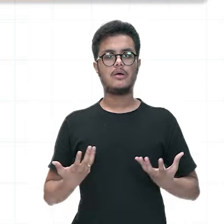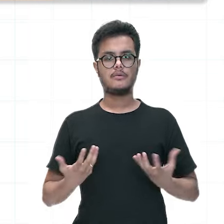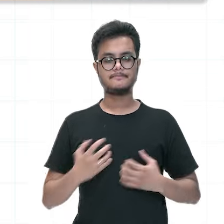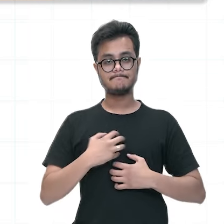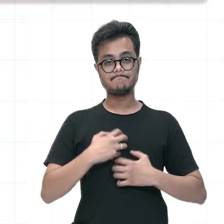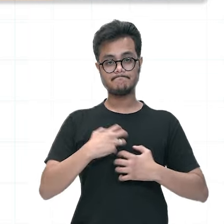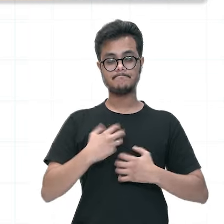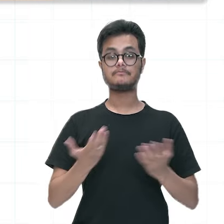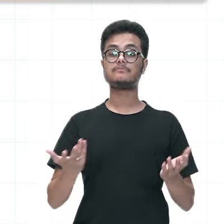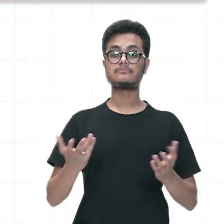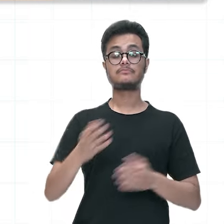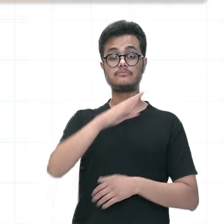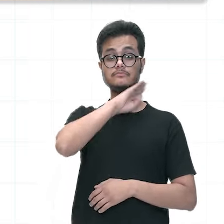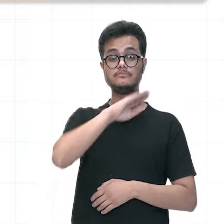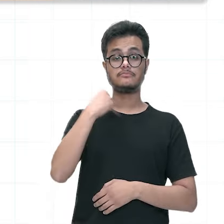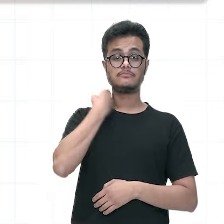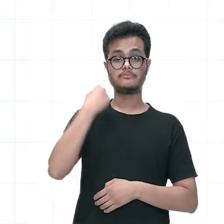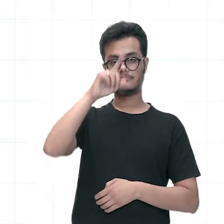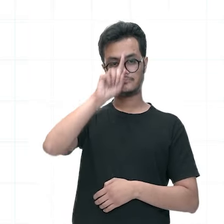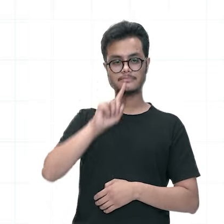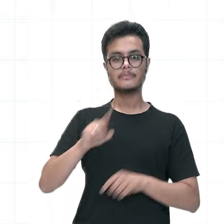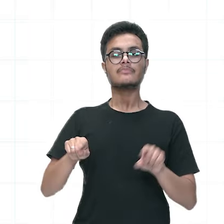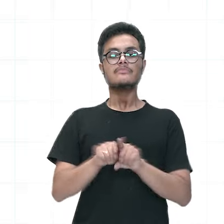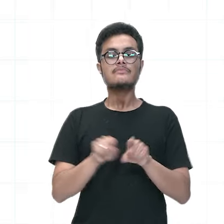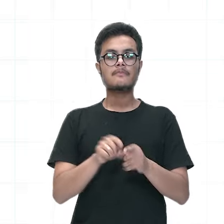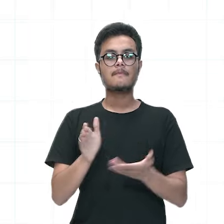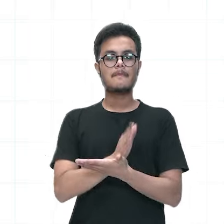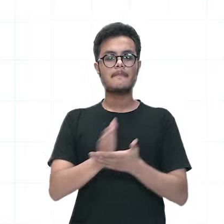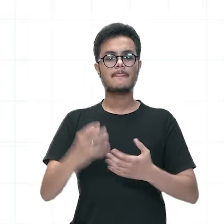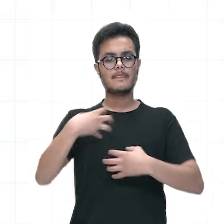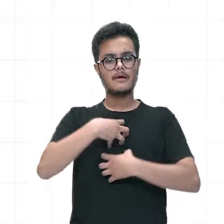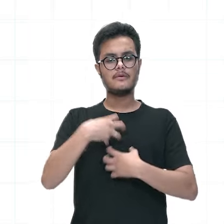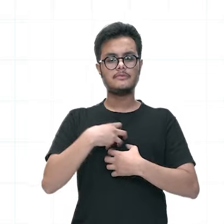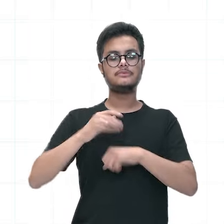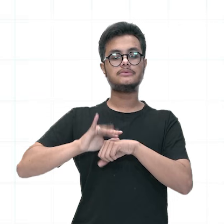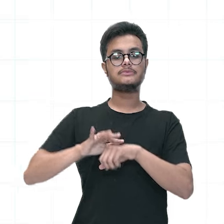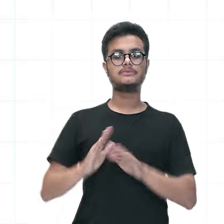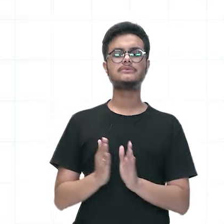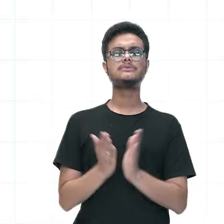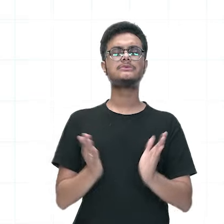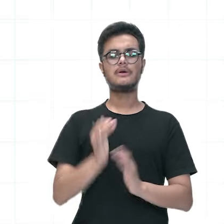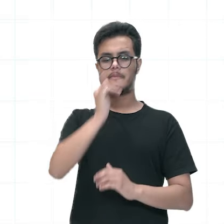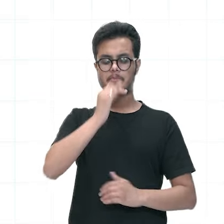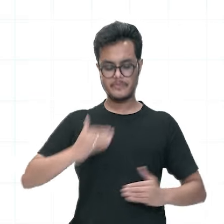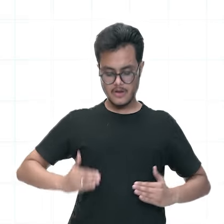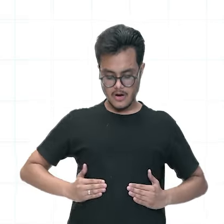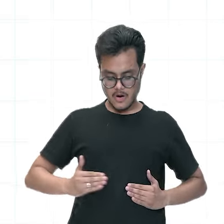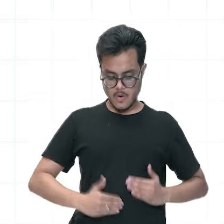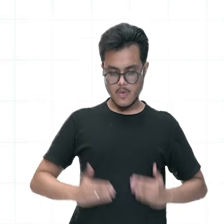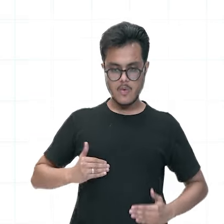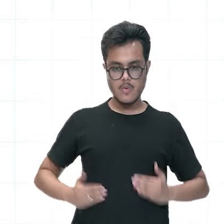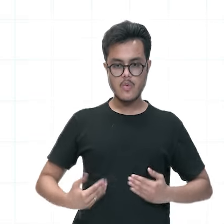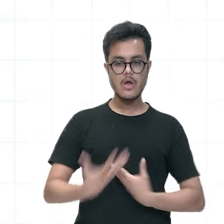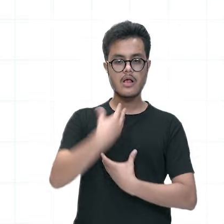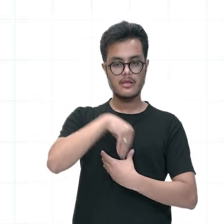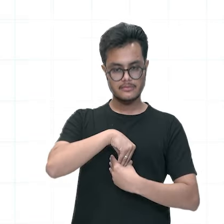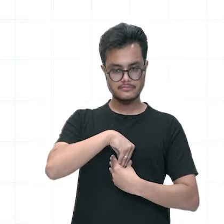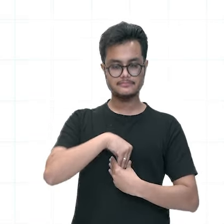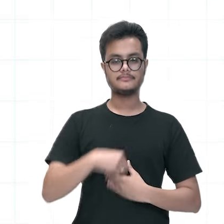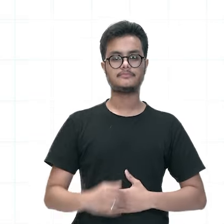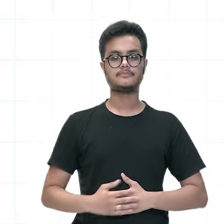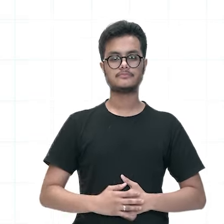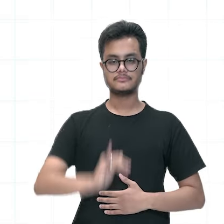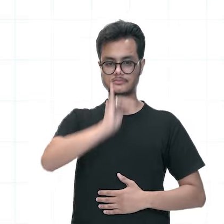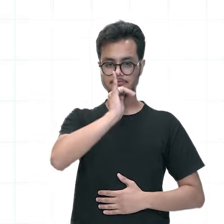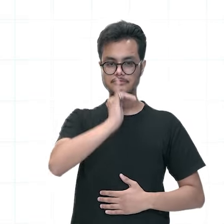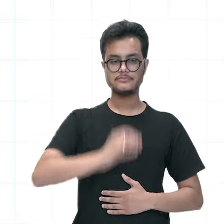e no caso aí a febre amarela ela pode causar alguns danos graves aos órgãos internos e em casos aí mais graves